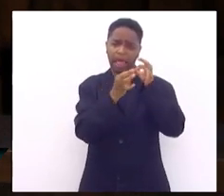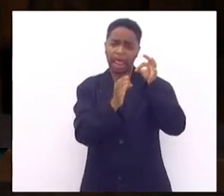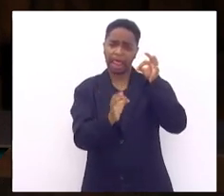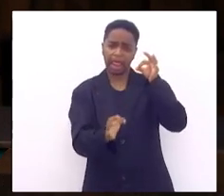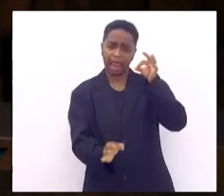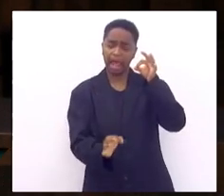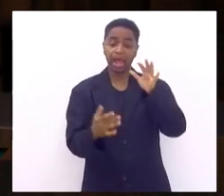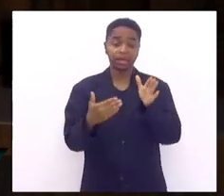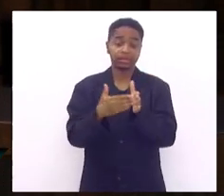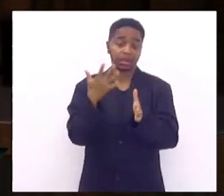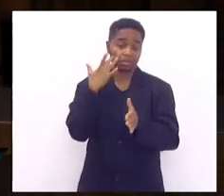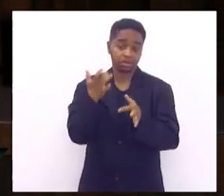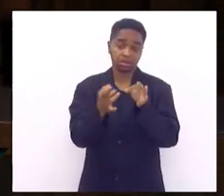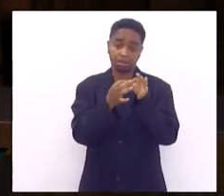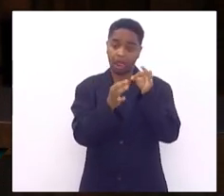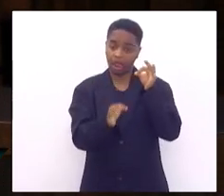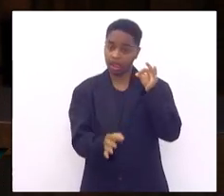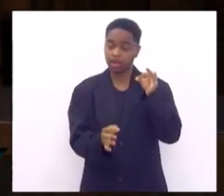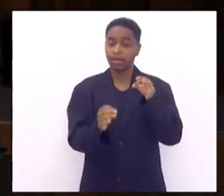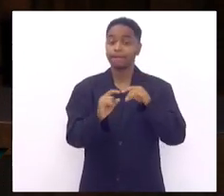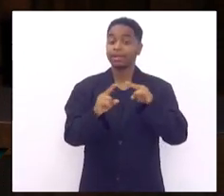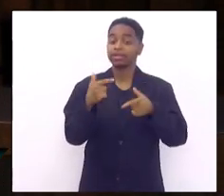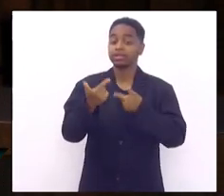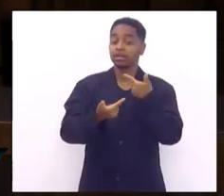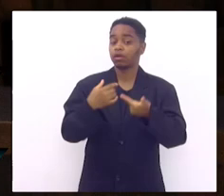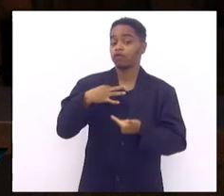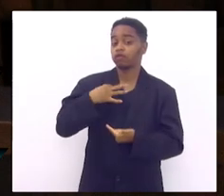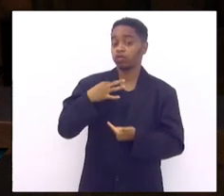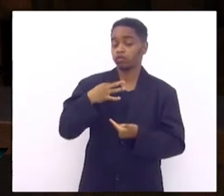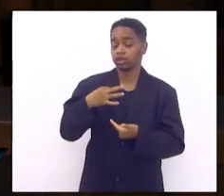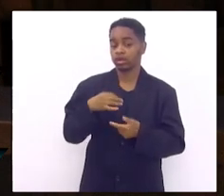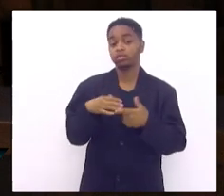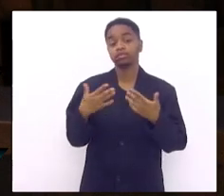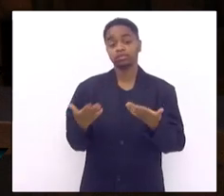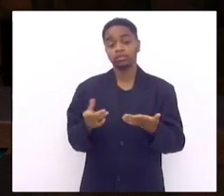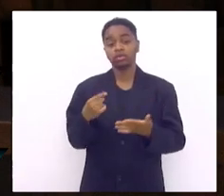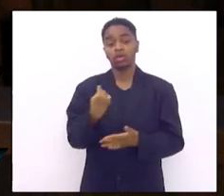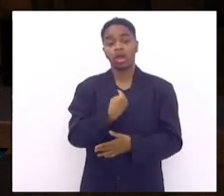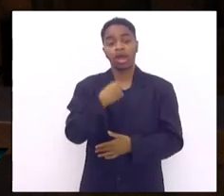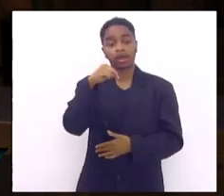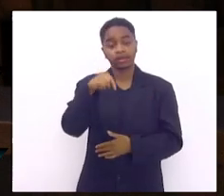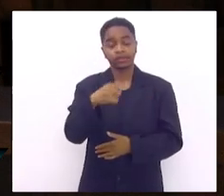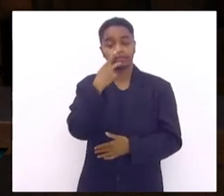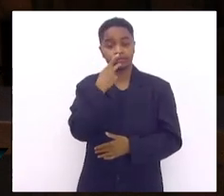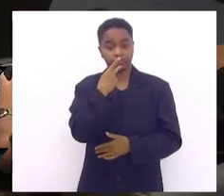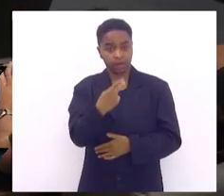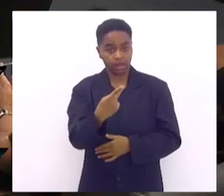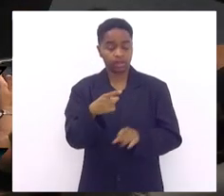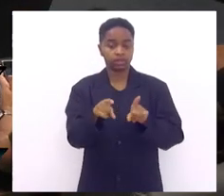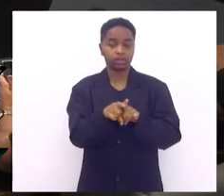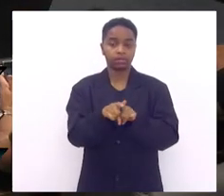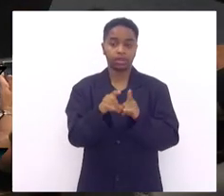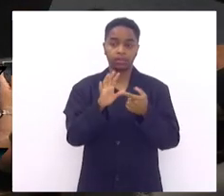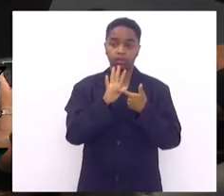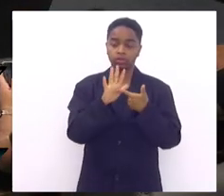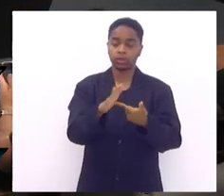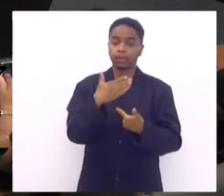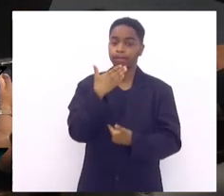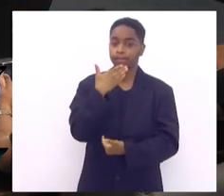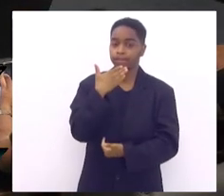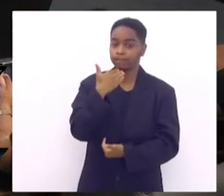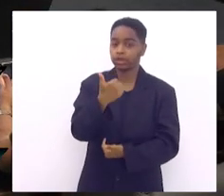e que fizeram voluntariamente então a gente está aqui para falar e para reivindicar essa melhor posição